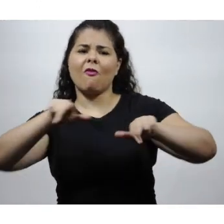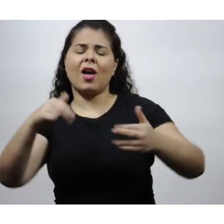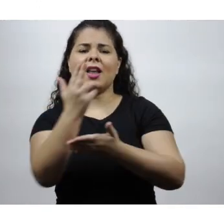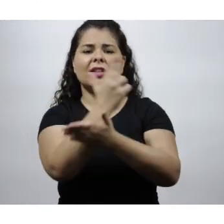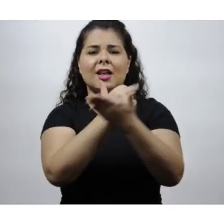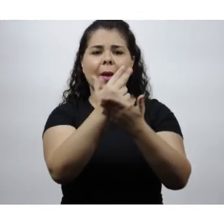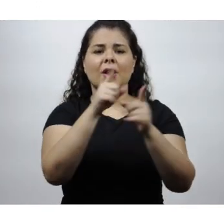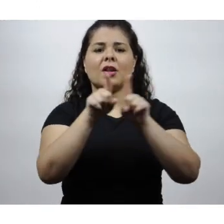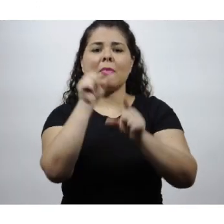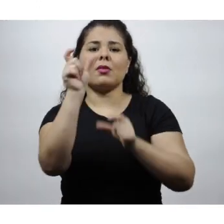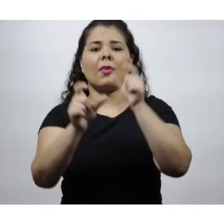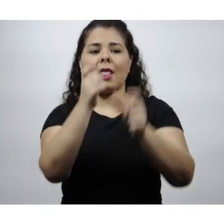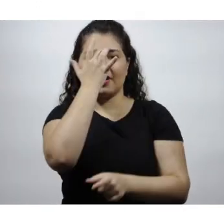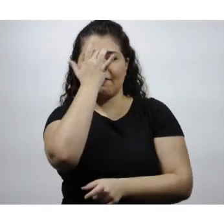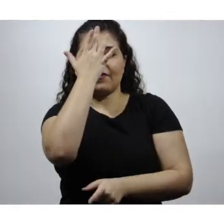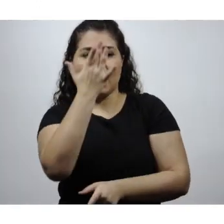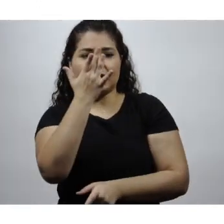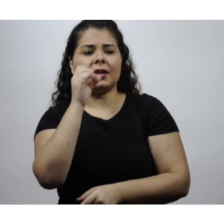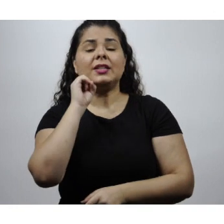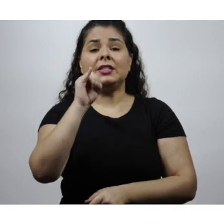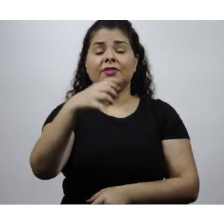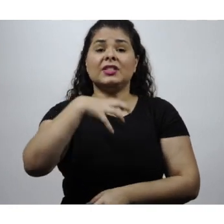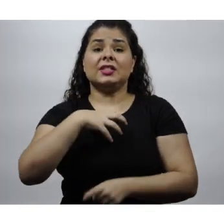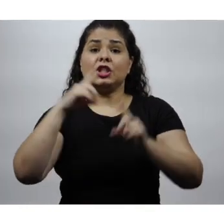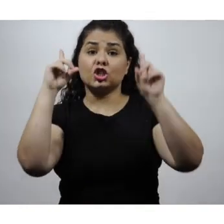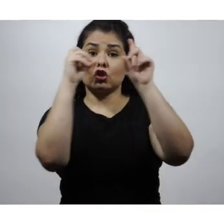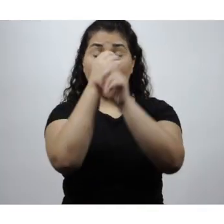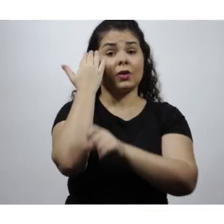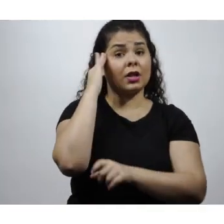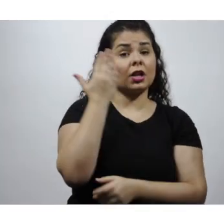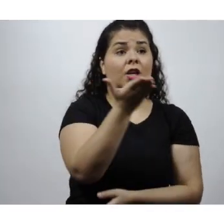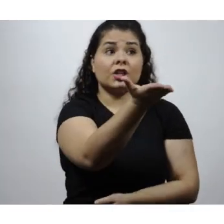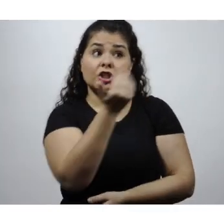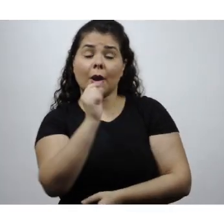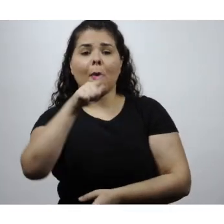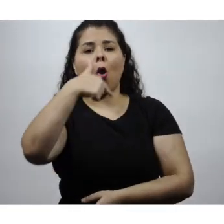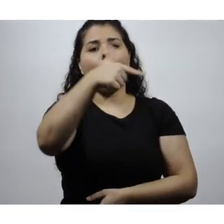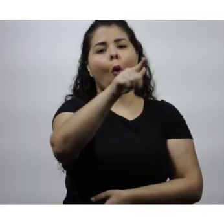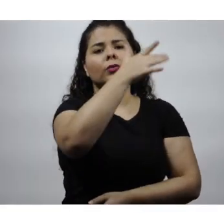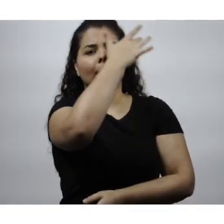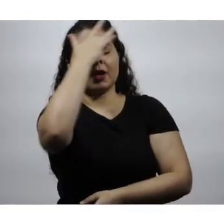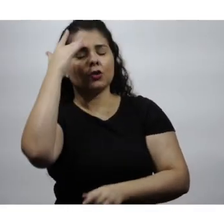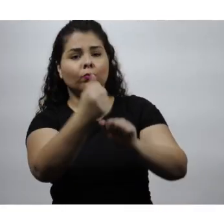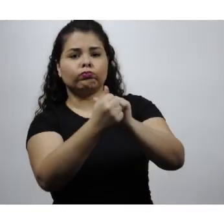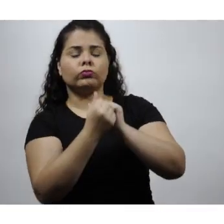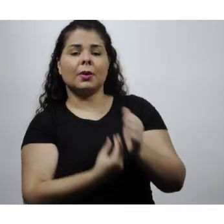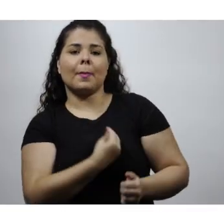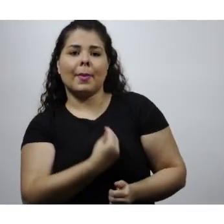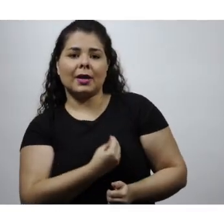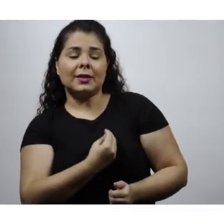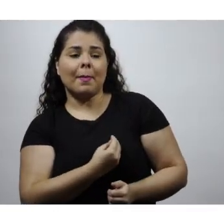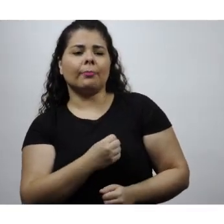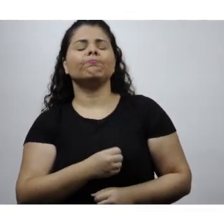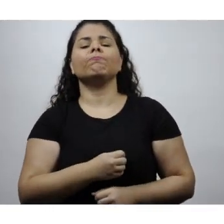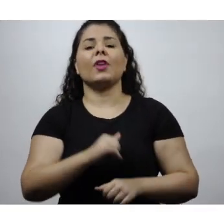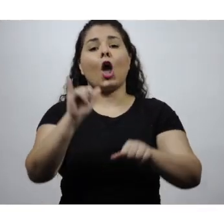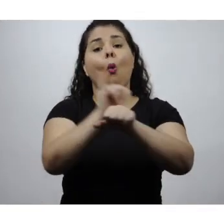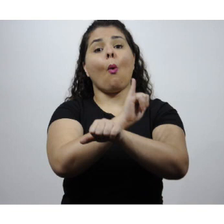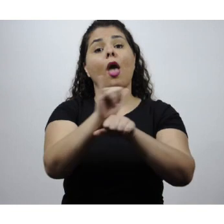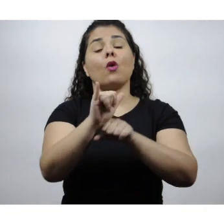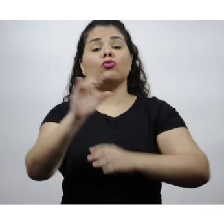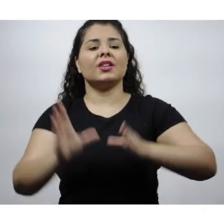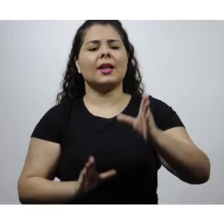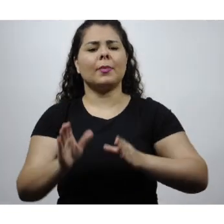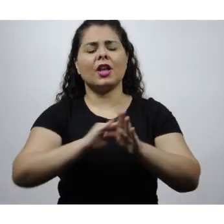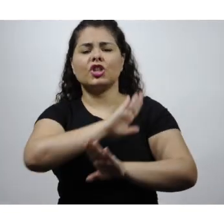palavras fáceis e recursos de acessibilidade. Se você tiver dificuldade, peça para alguém ver com você. Depois conversem sobre o que vocês entenderam. Bom vídeo.